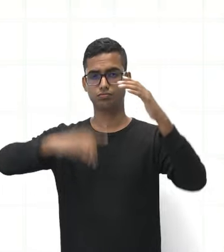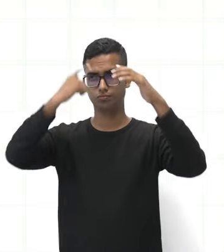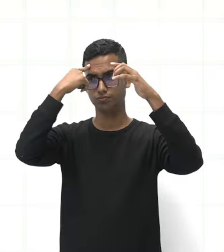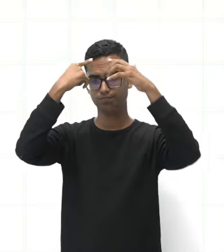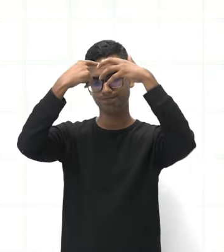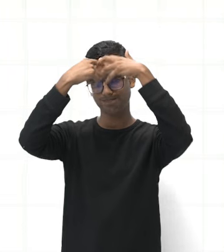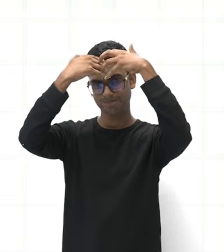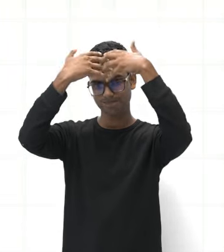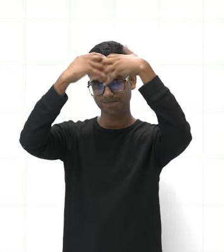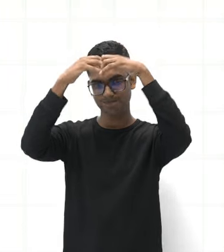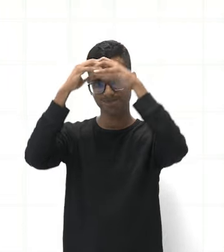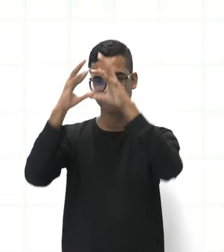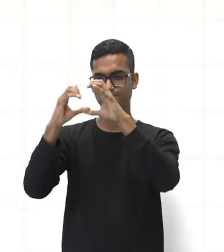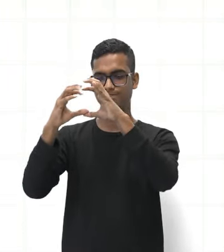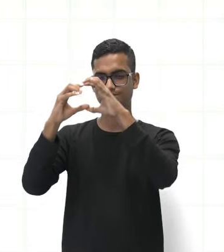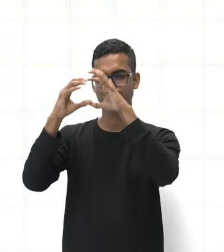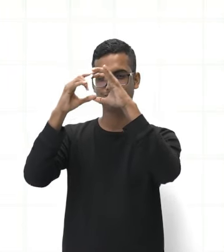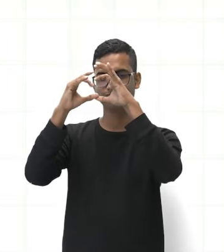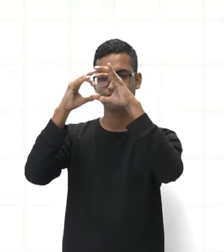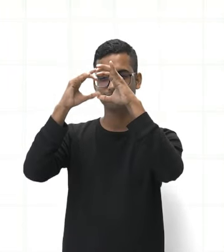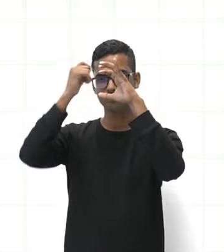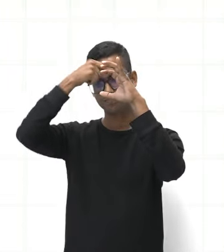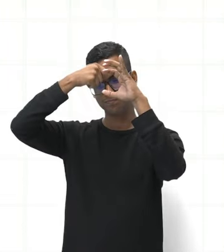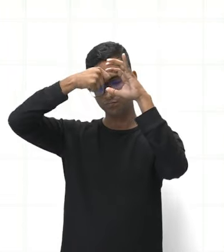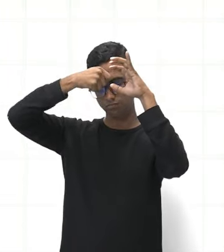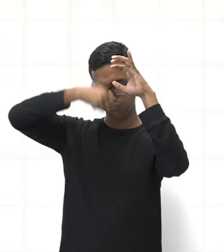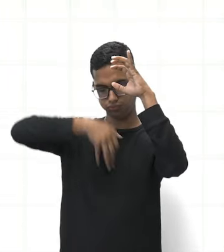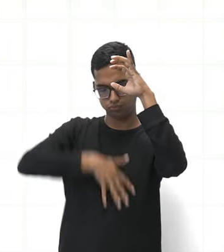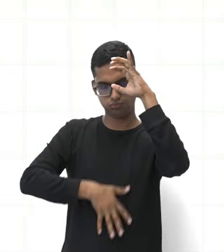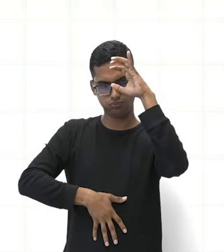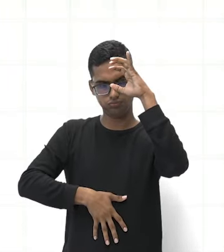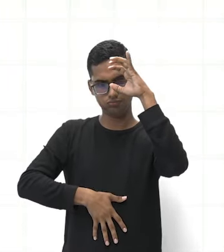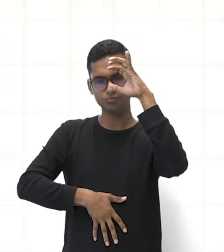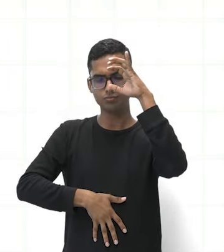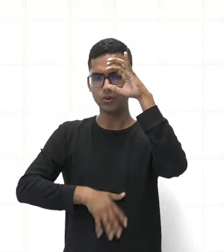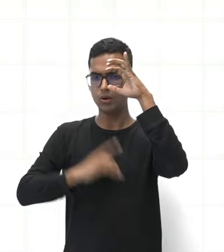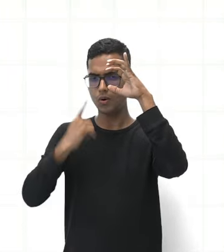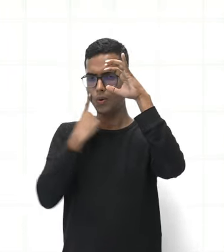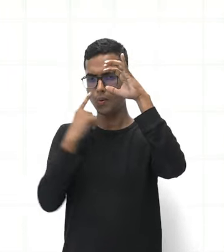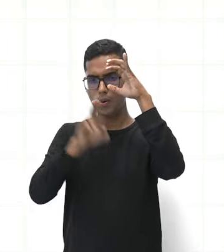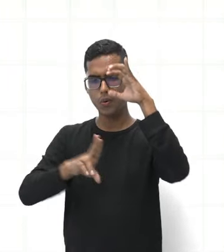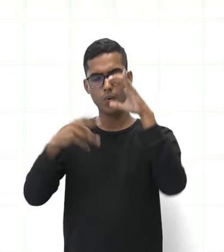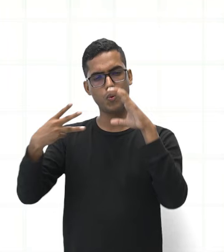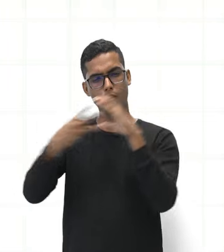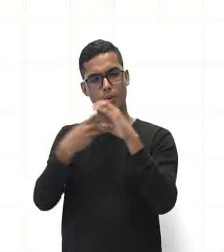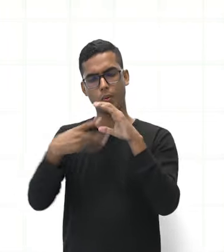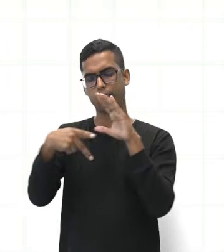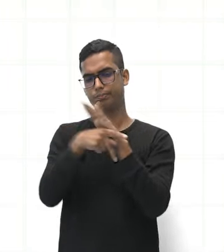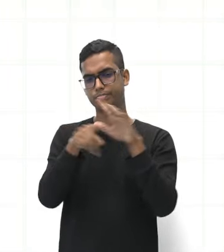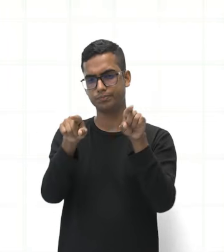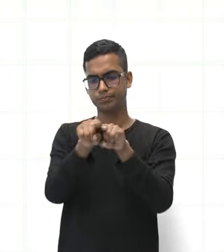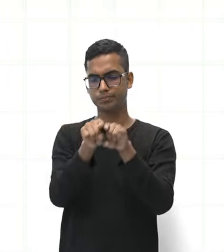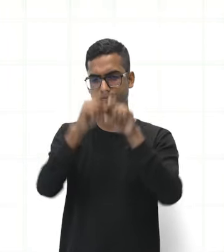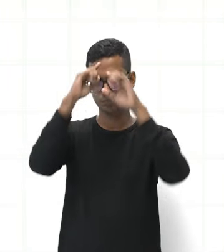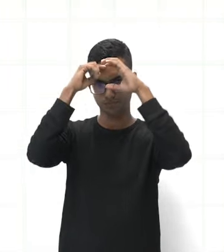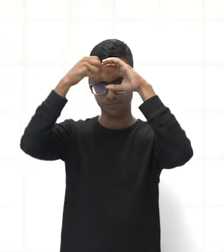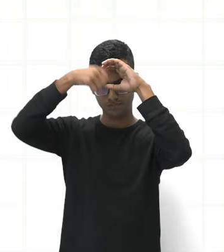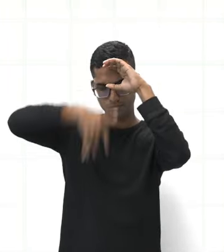ramificar também por dentro desses músculos, através das nossas células nervosas.